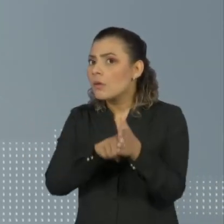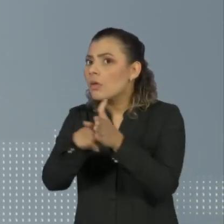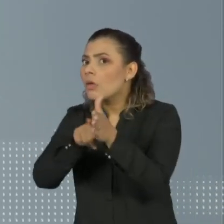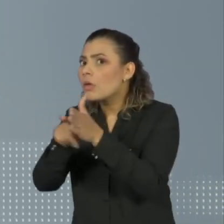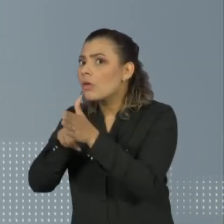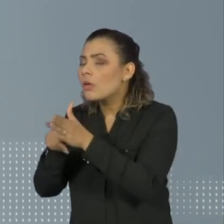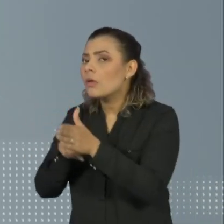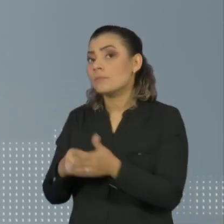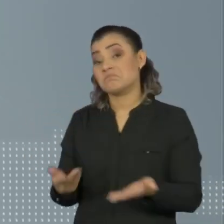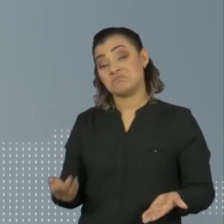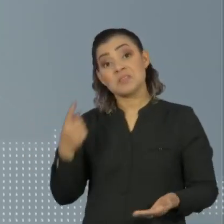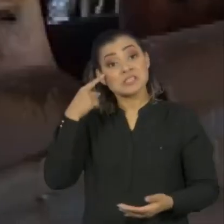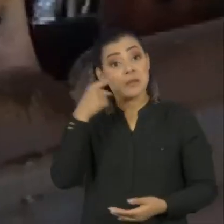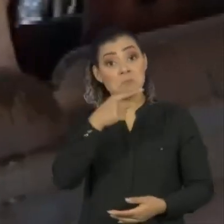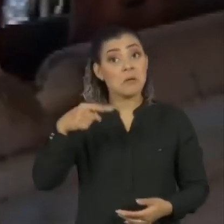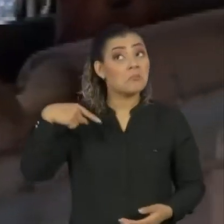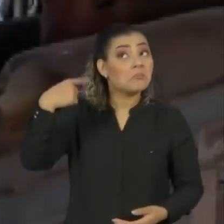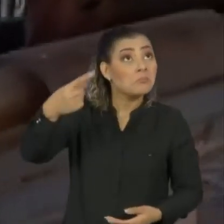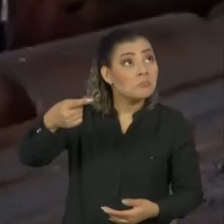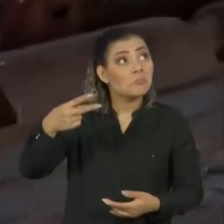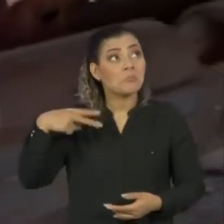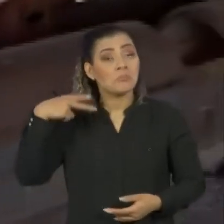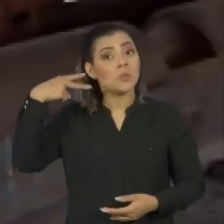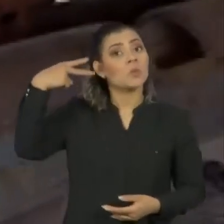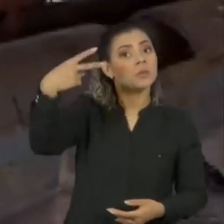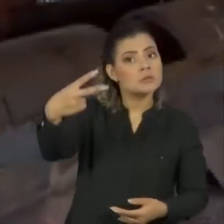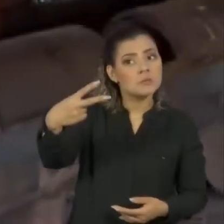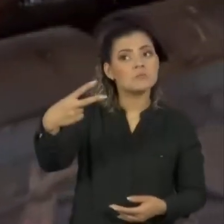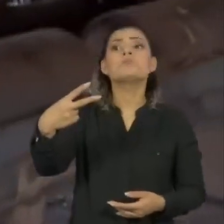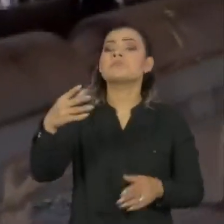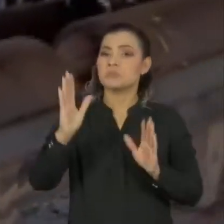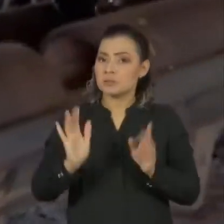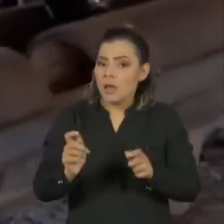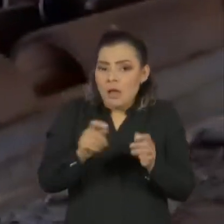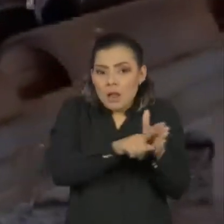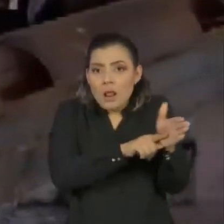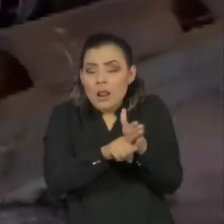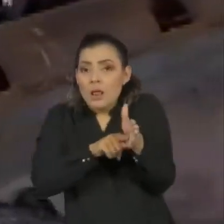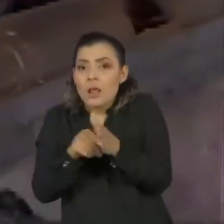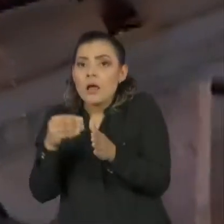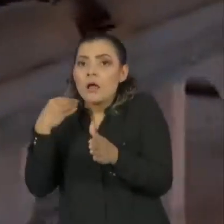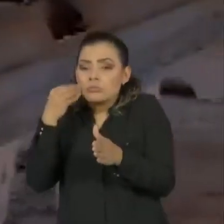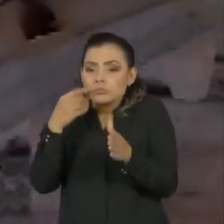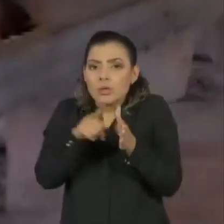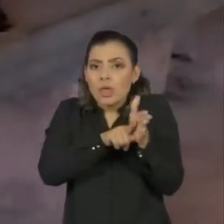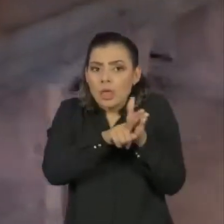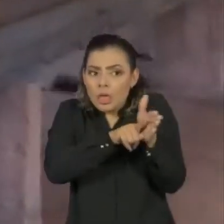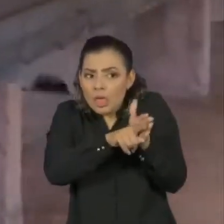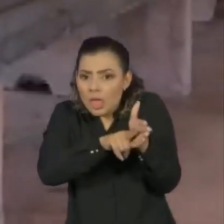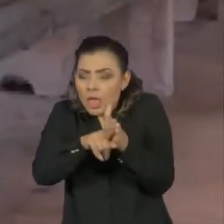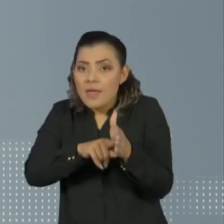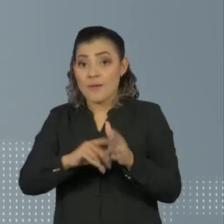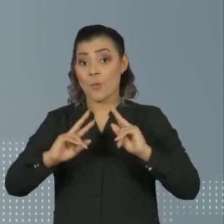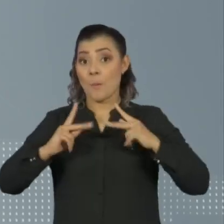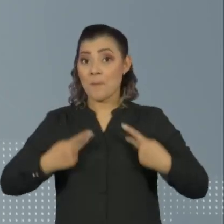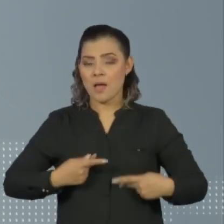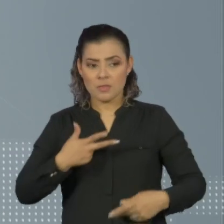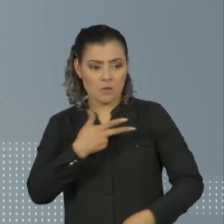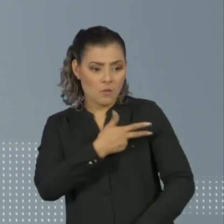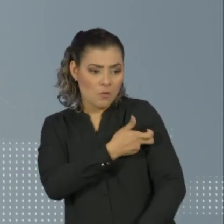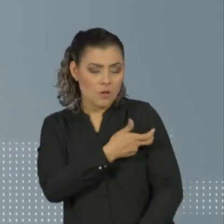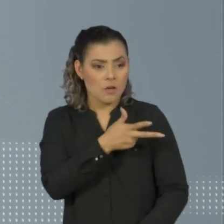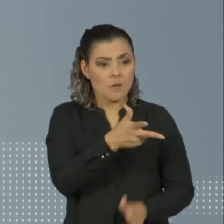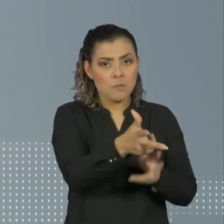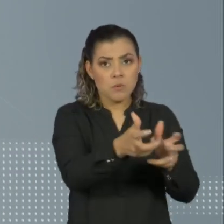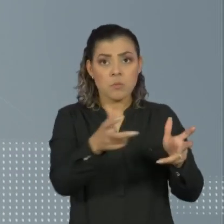semana, já estaremos processando esse plasma. E aí, testar, obviamente, a gente tem que ainda testar em células e em